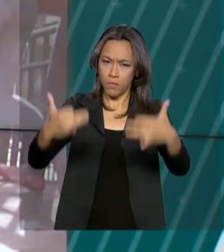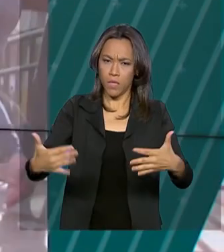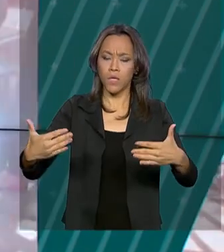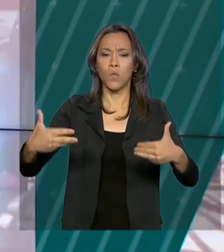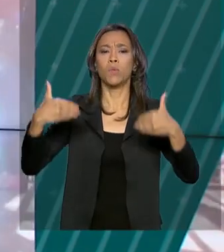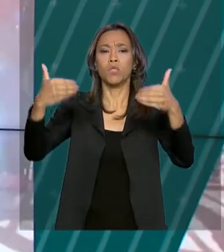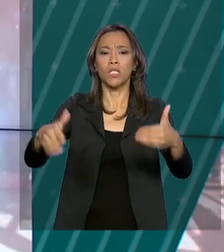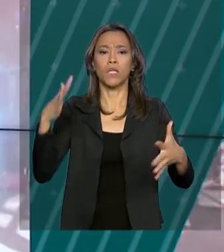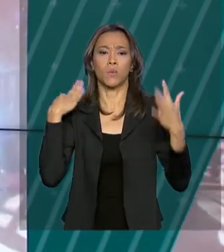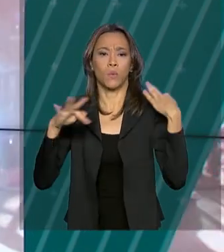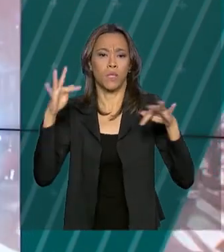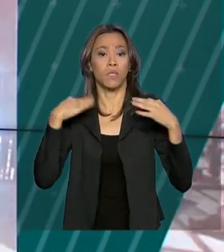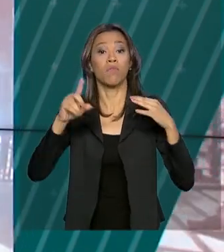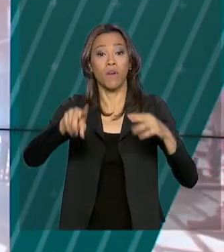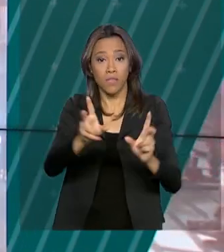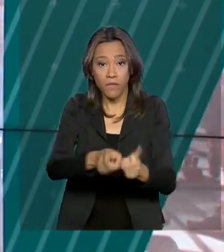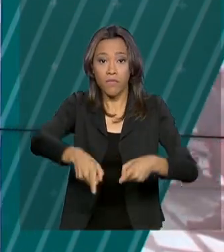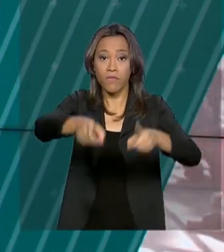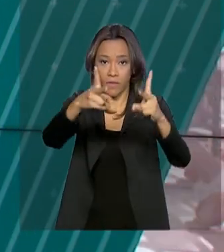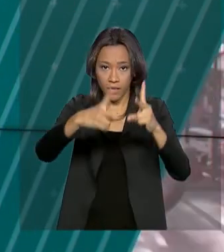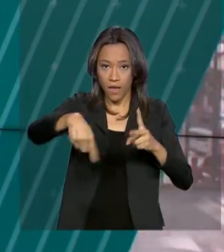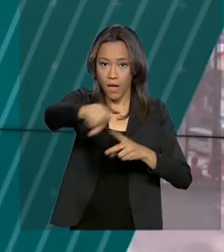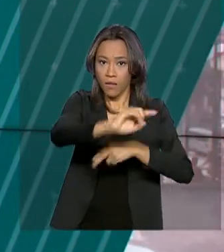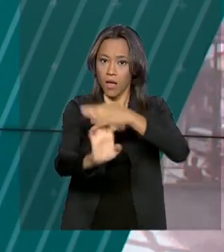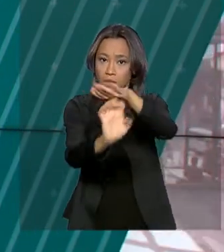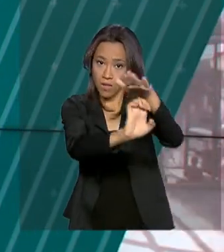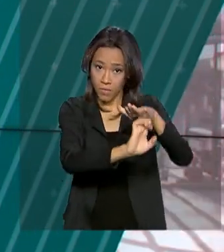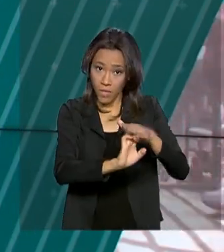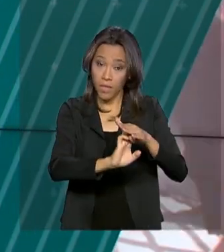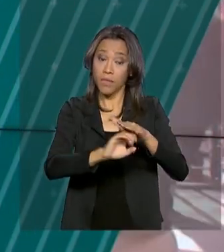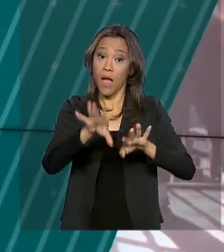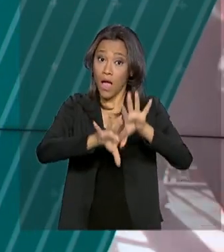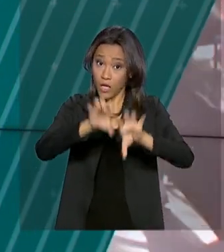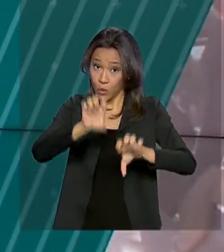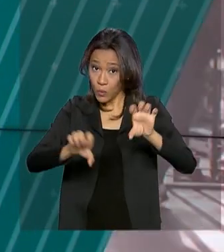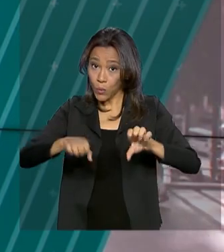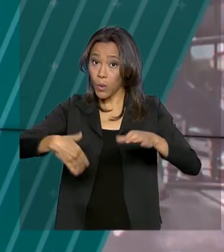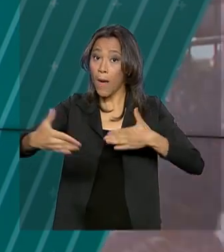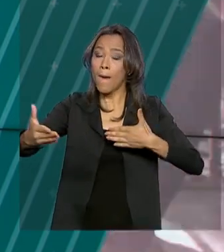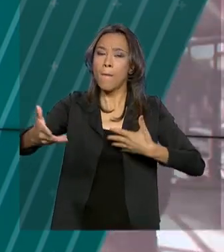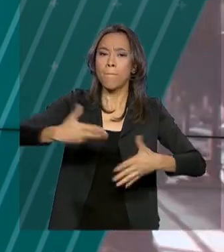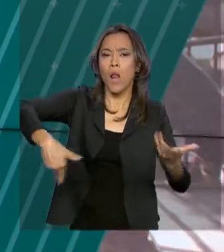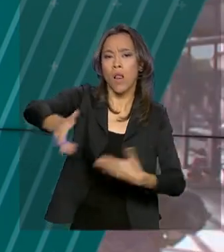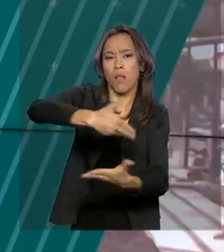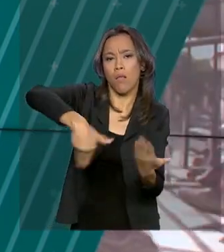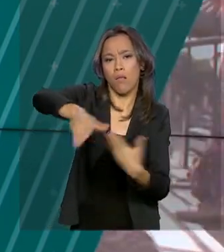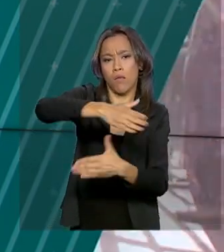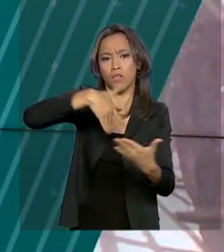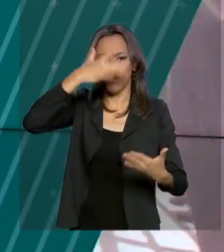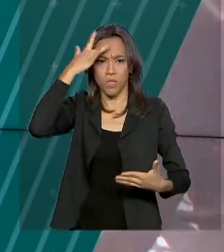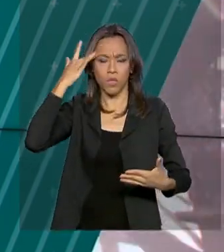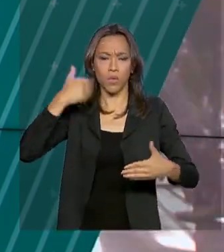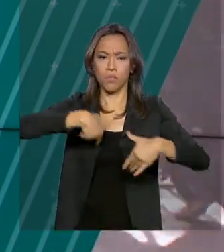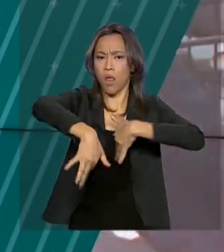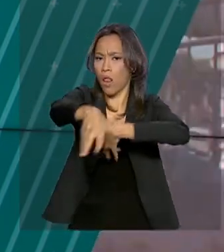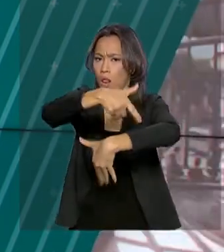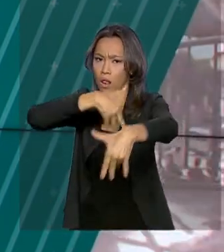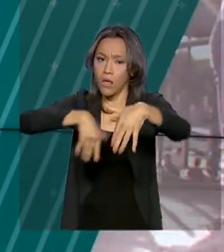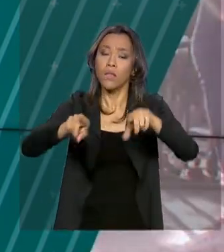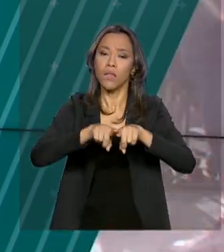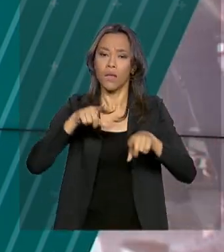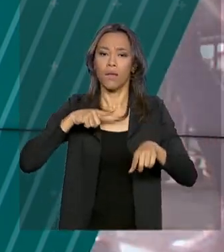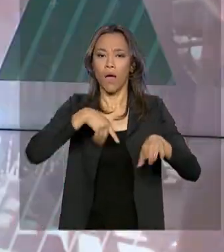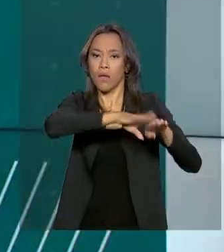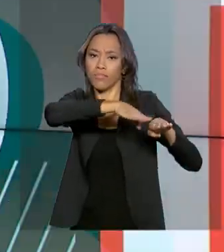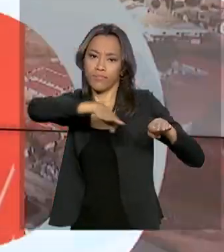serão arrendados a iniciativa privada, a estrutura destinada à movimentação de passageiros e também à área de estacionamento.